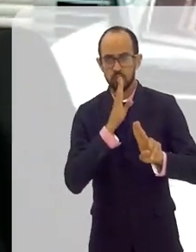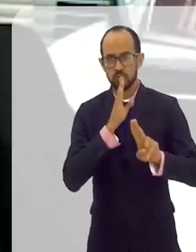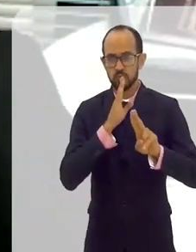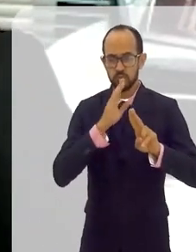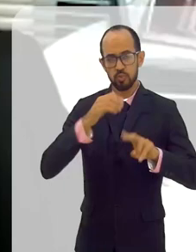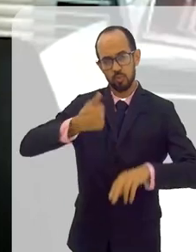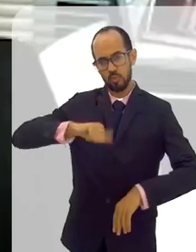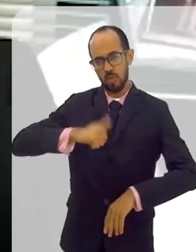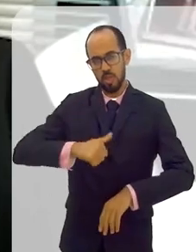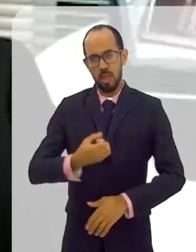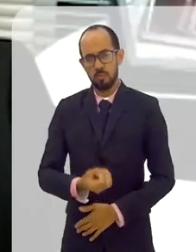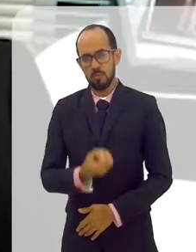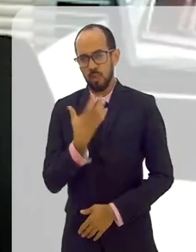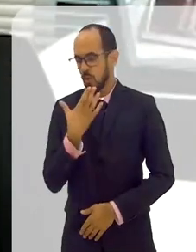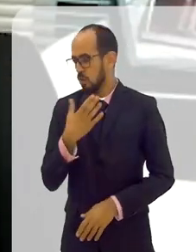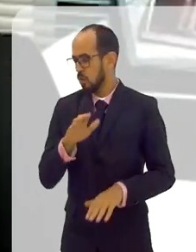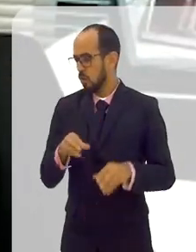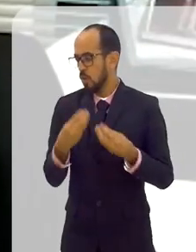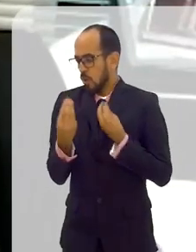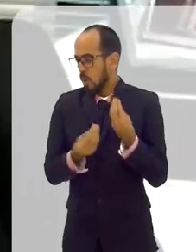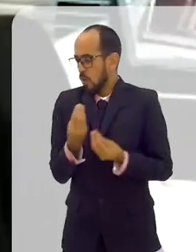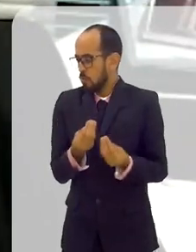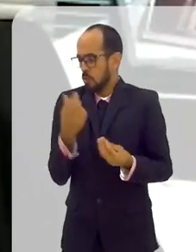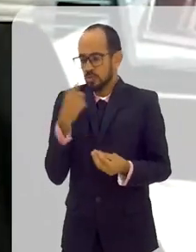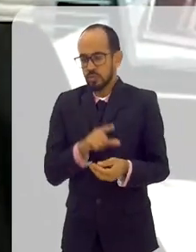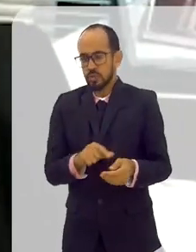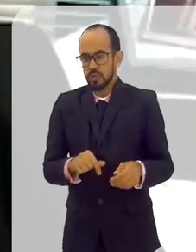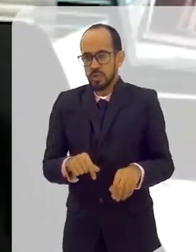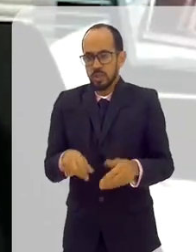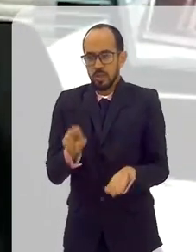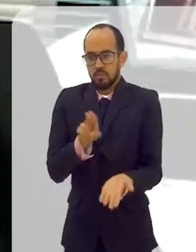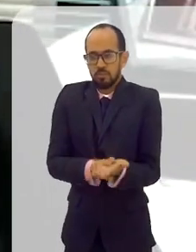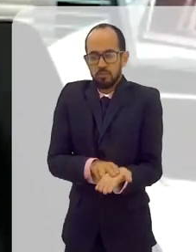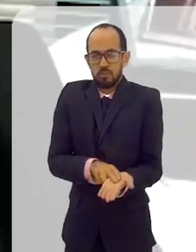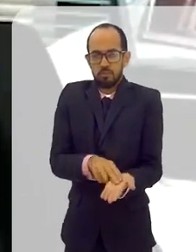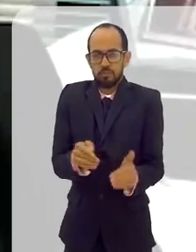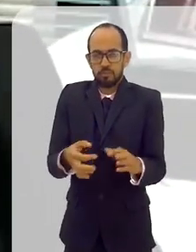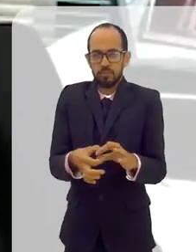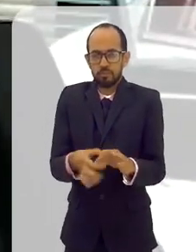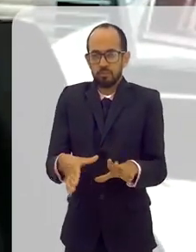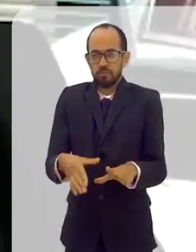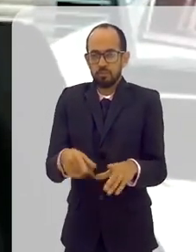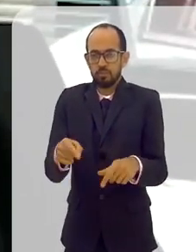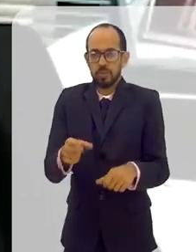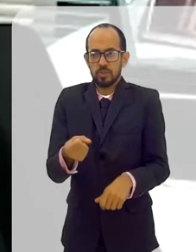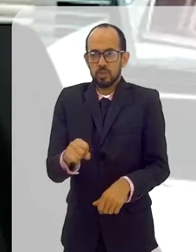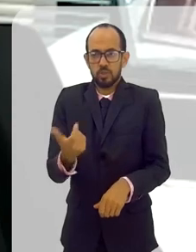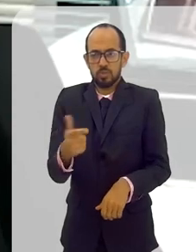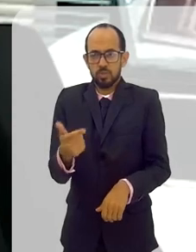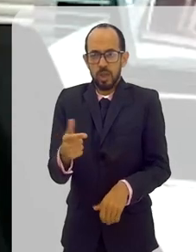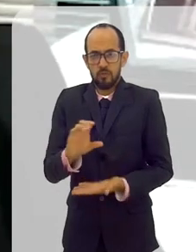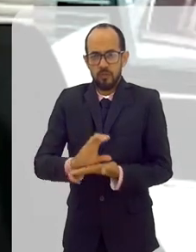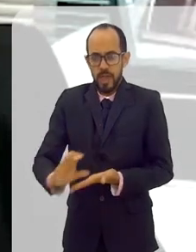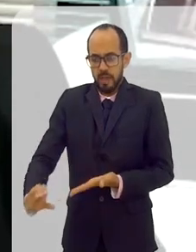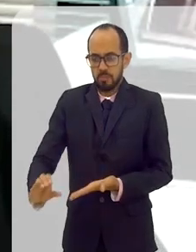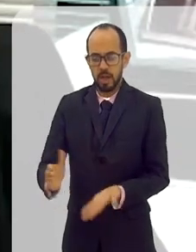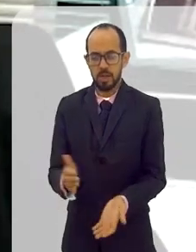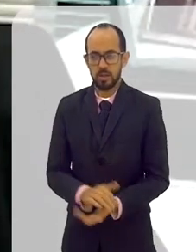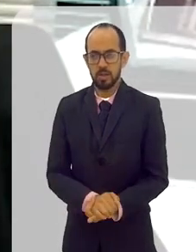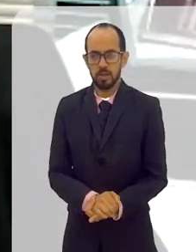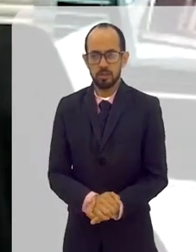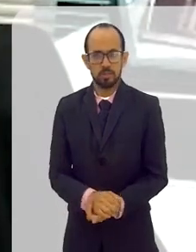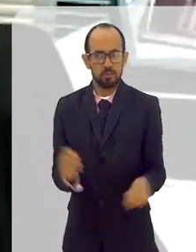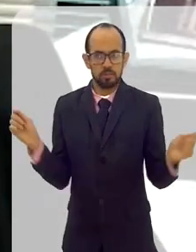gratuito e com muita qualidade. Como manter leitos abertos sem verba? Nós não temos